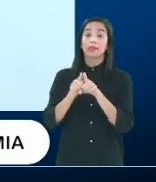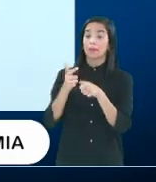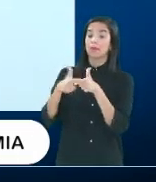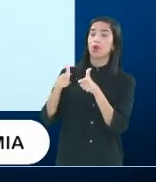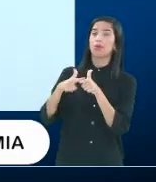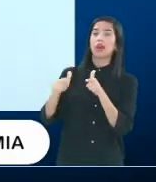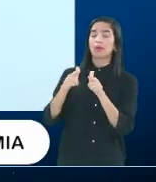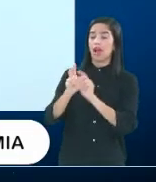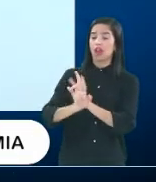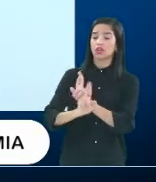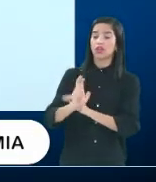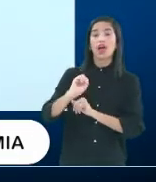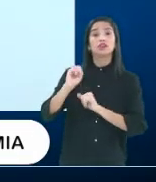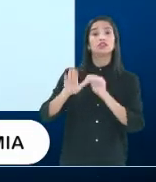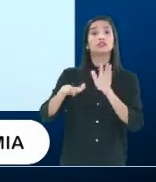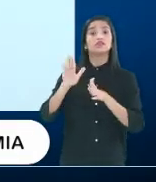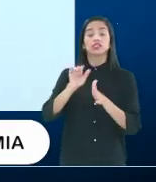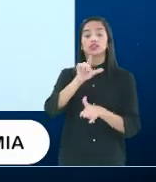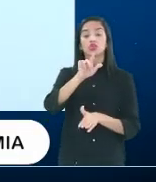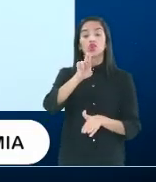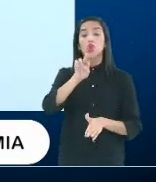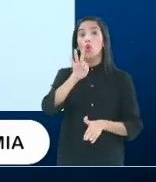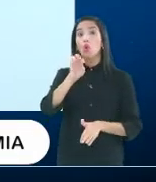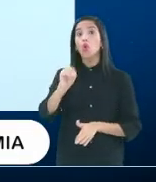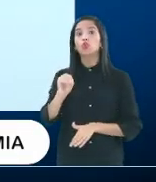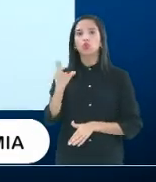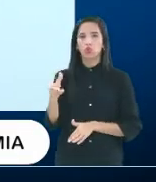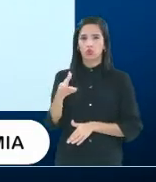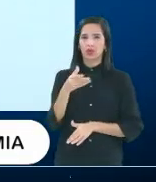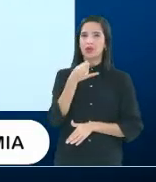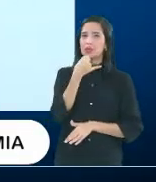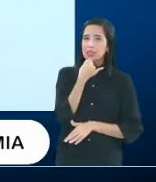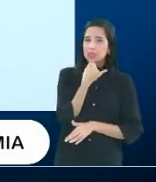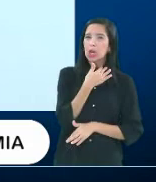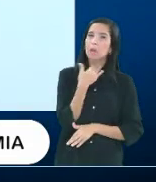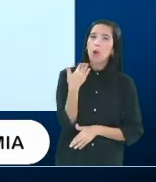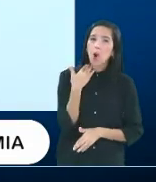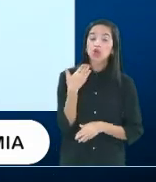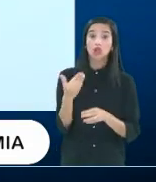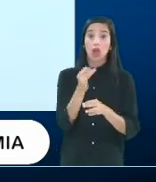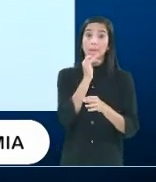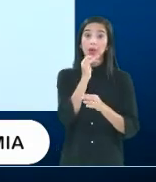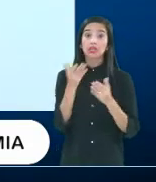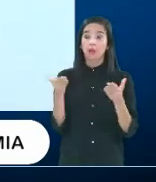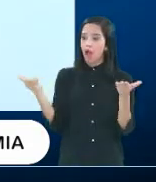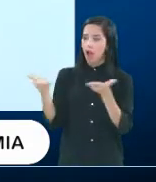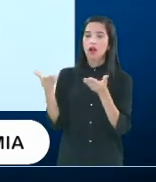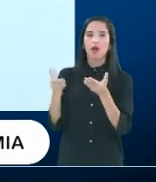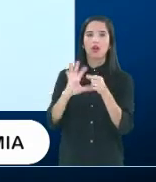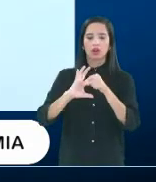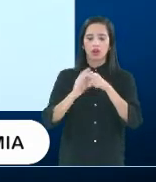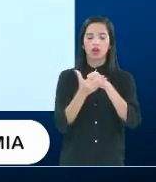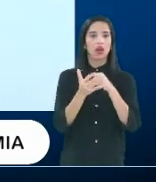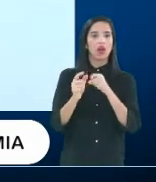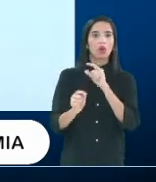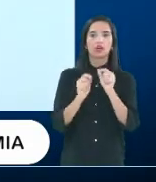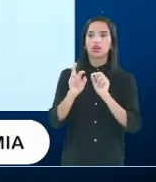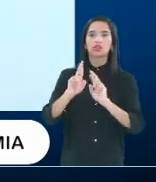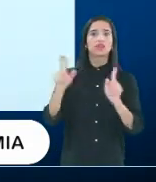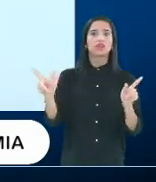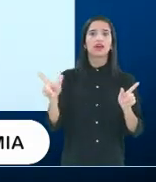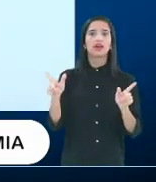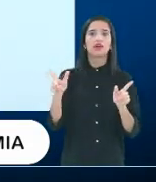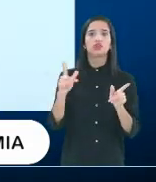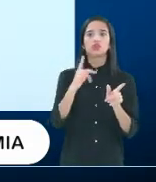luto, né? Sobretudo agora também, nessa época de pandemia, que até a vivência do luto, ela mudou,